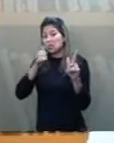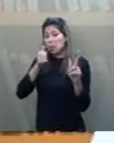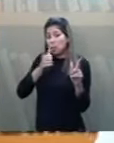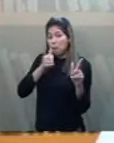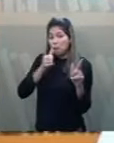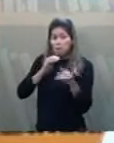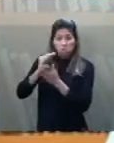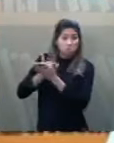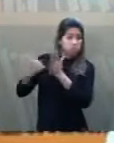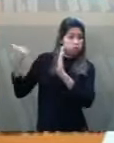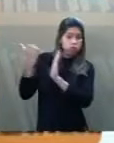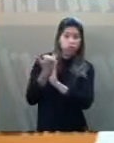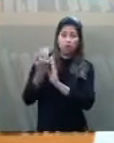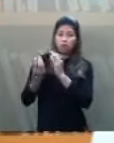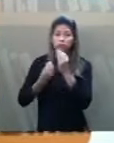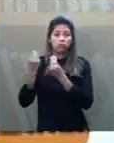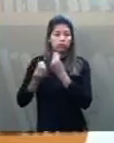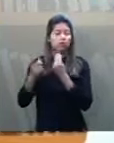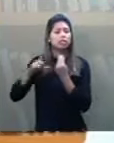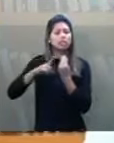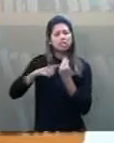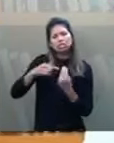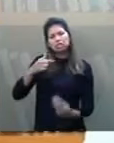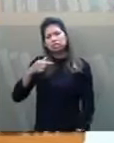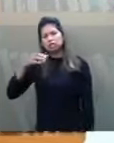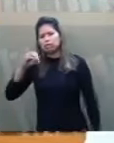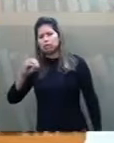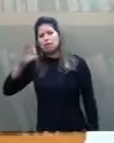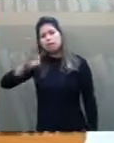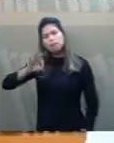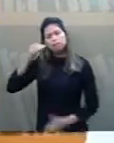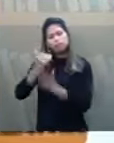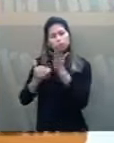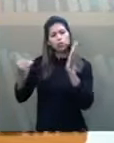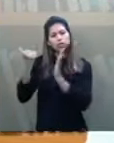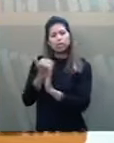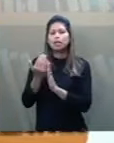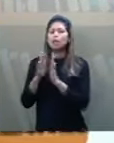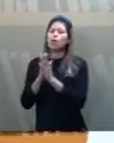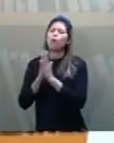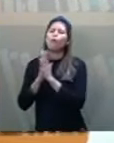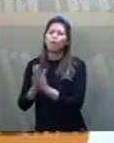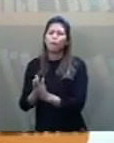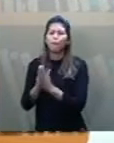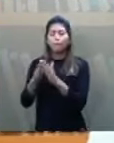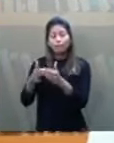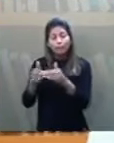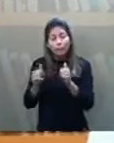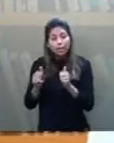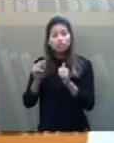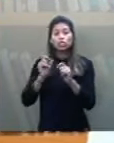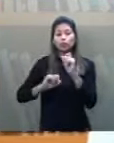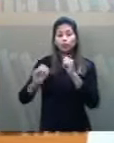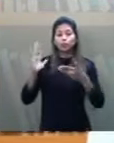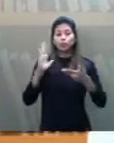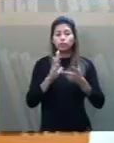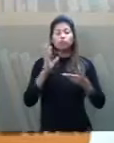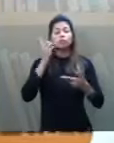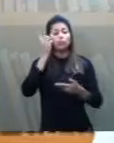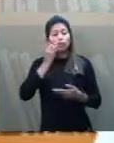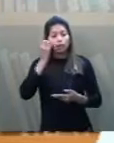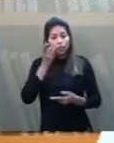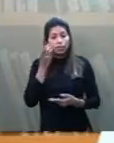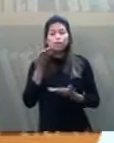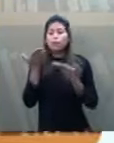isso que deve ultrapassar até os 70%. Por isso, presidente, o apelo que eu faço aqui à Câmara dos Deputados